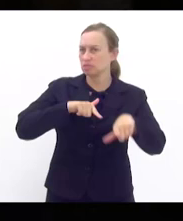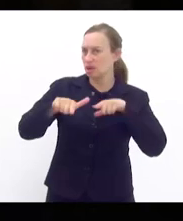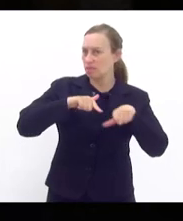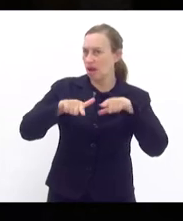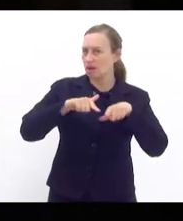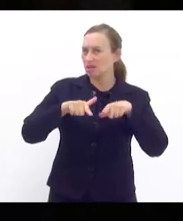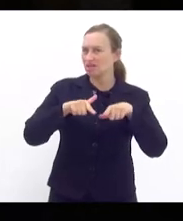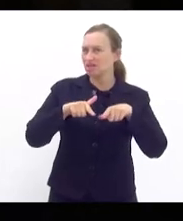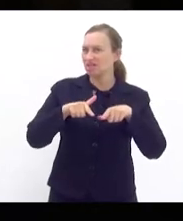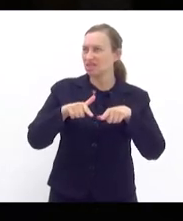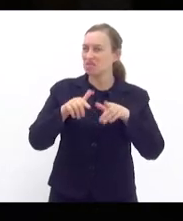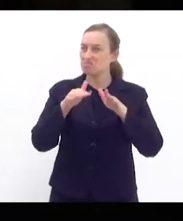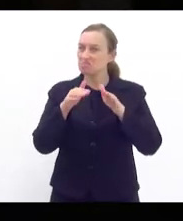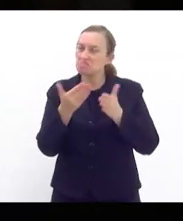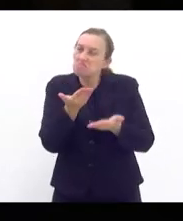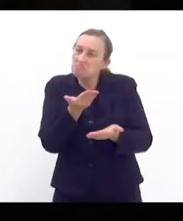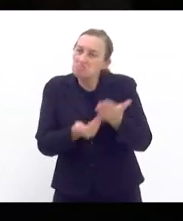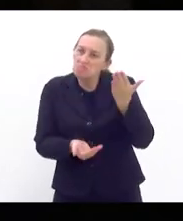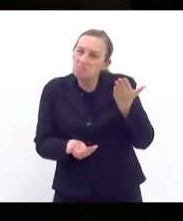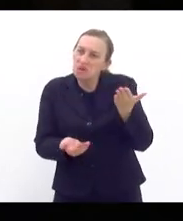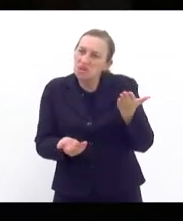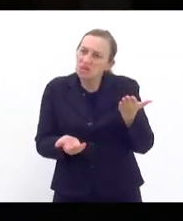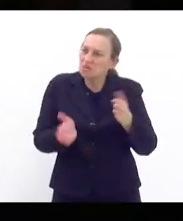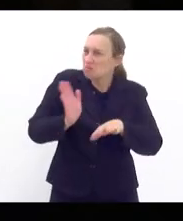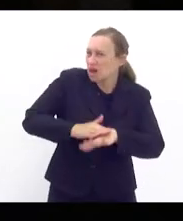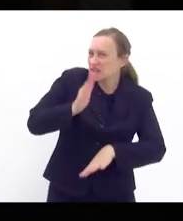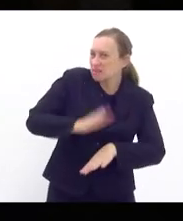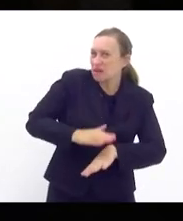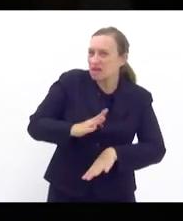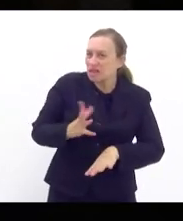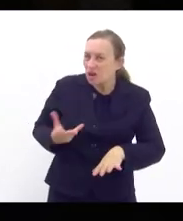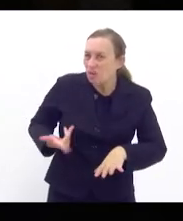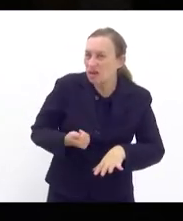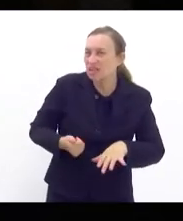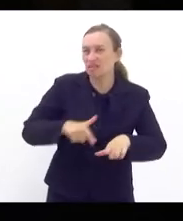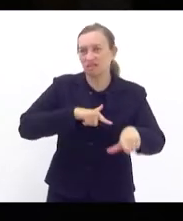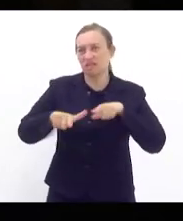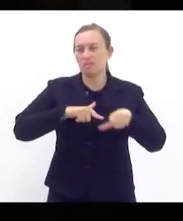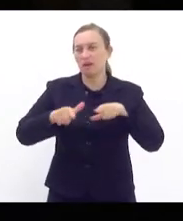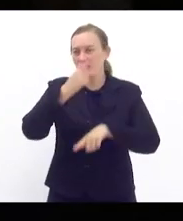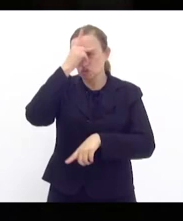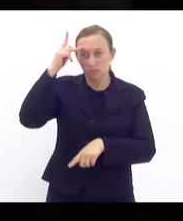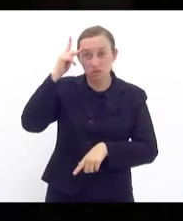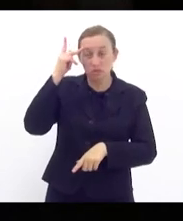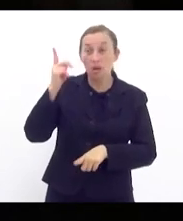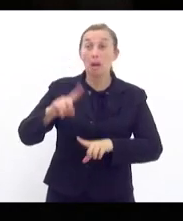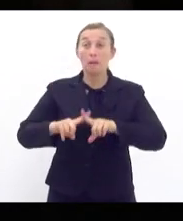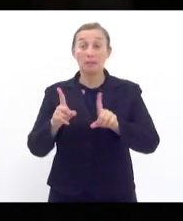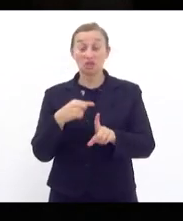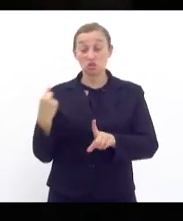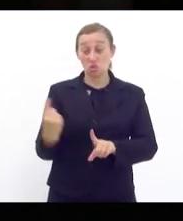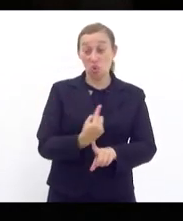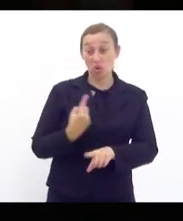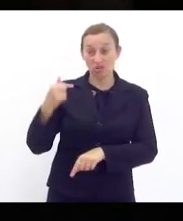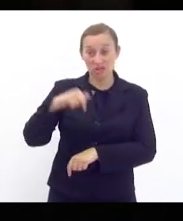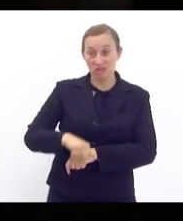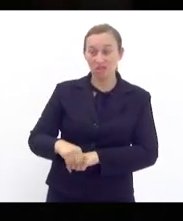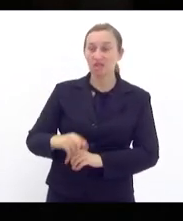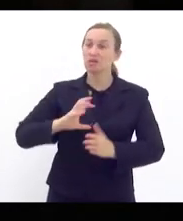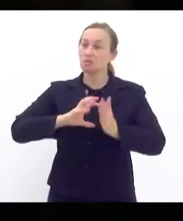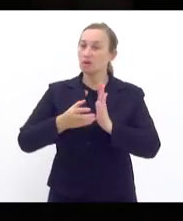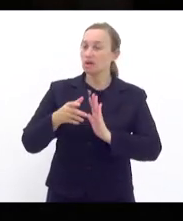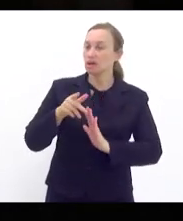degradado cada vez mais a condição de trabalho do brasileiro e da brasileira mas nós aqui do partido dos